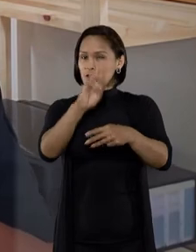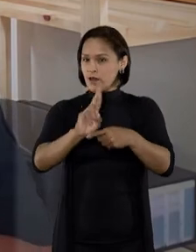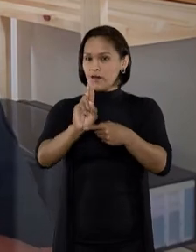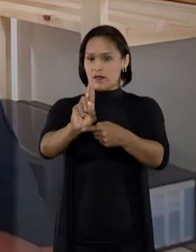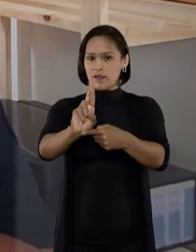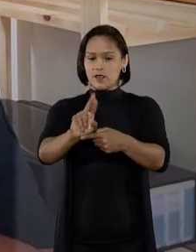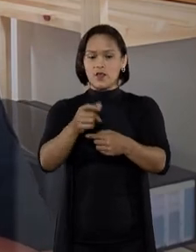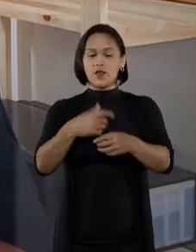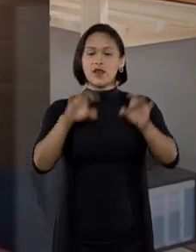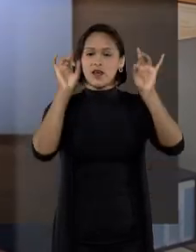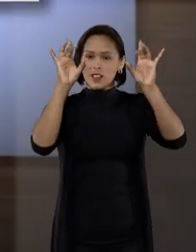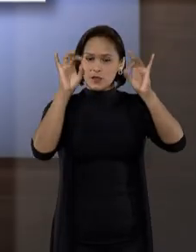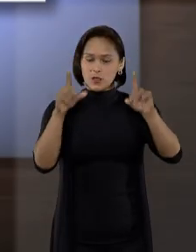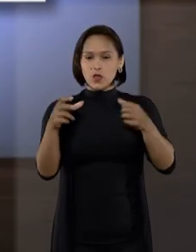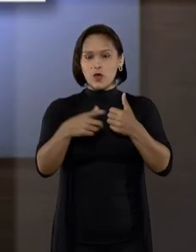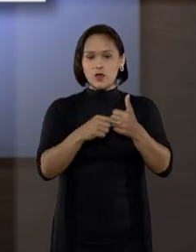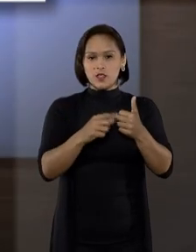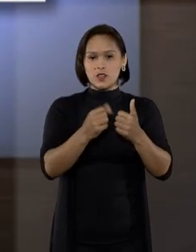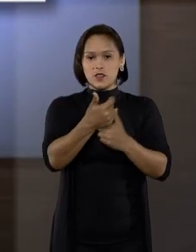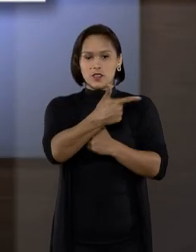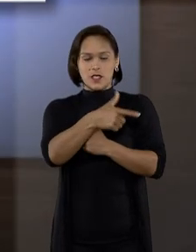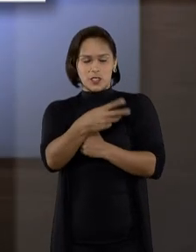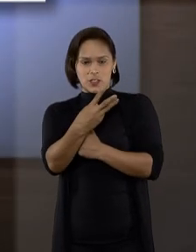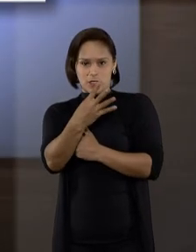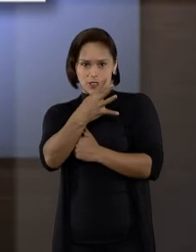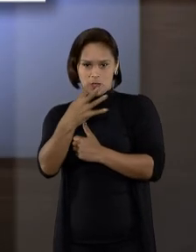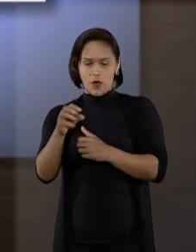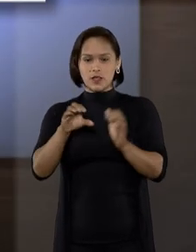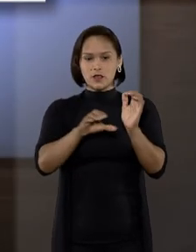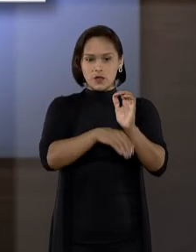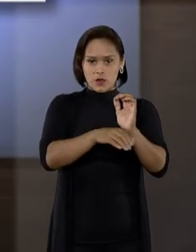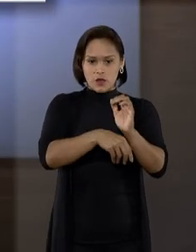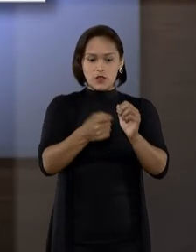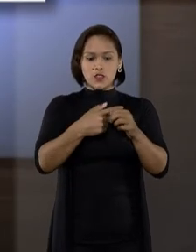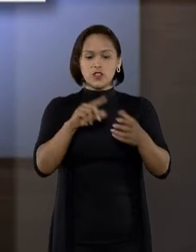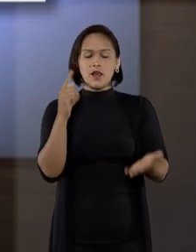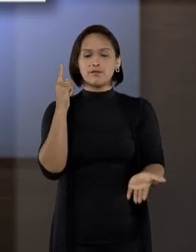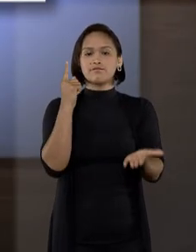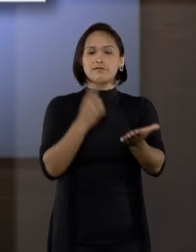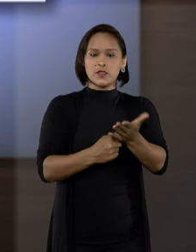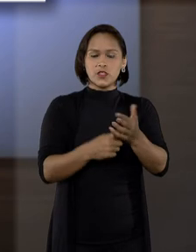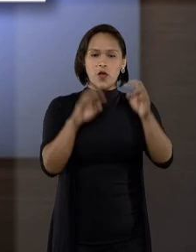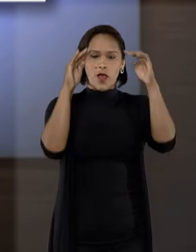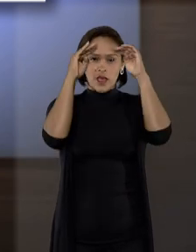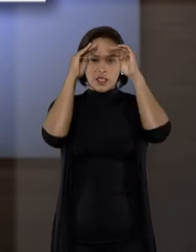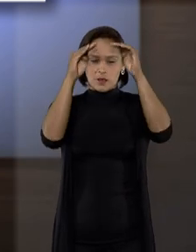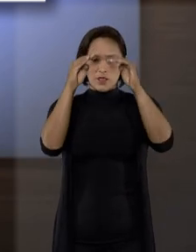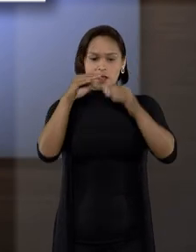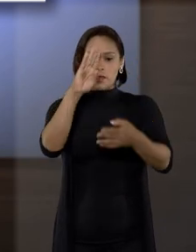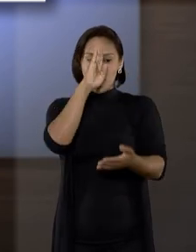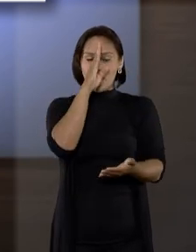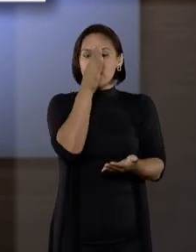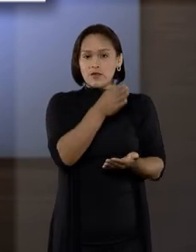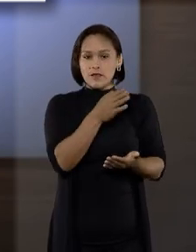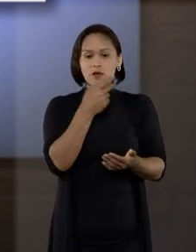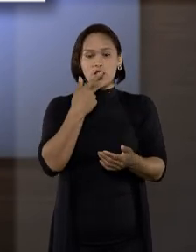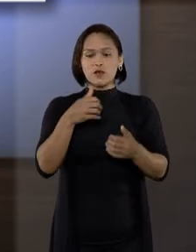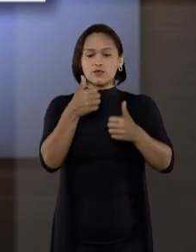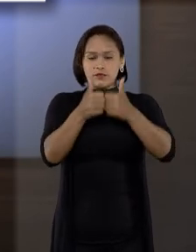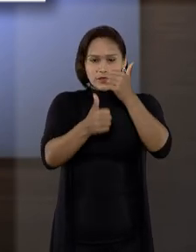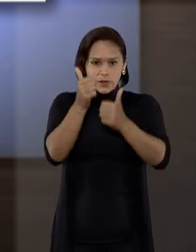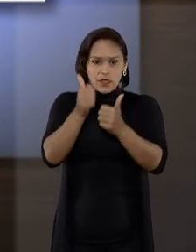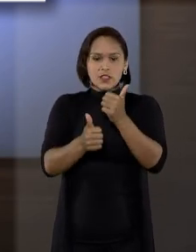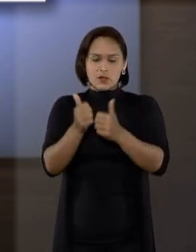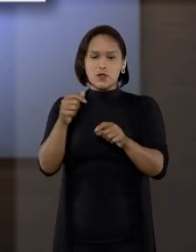Ela destacou que o artigo 734 do Código Civil consagrou a responsabilidade objetiva do transportador